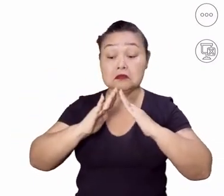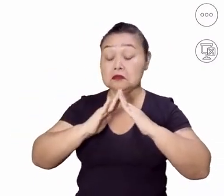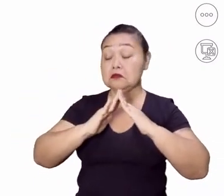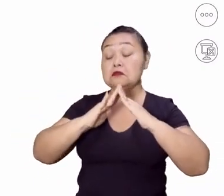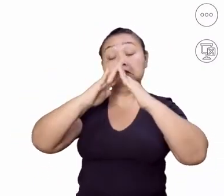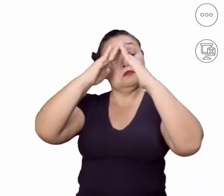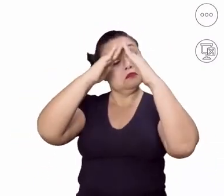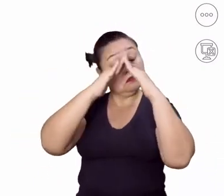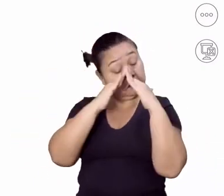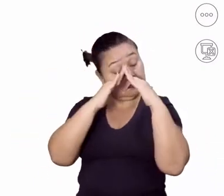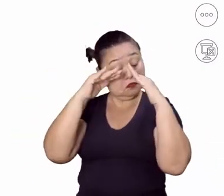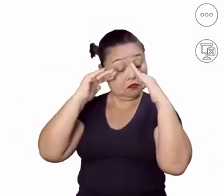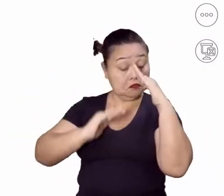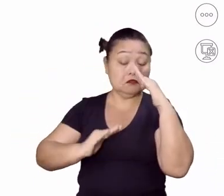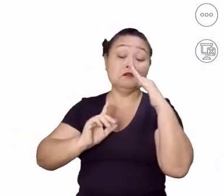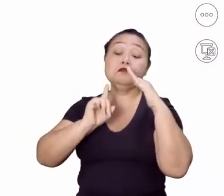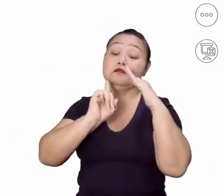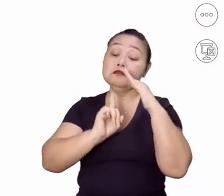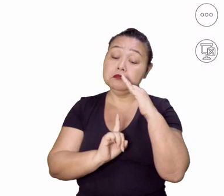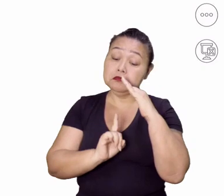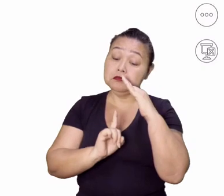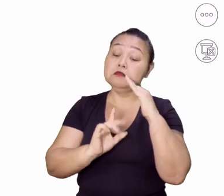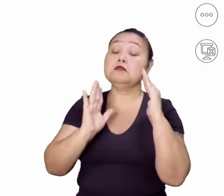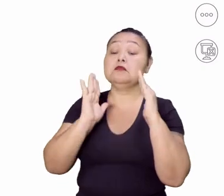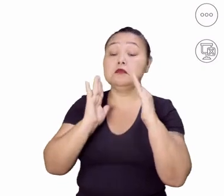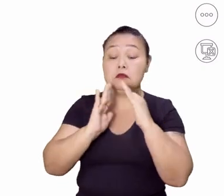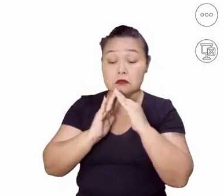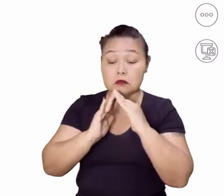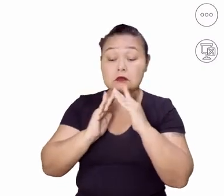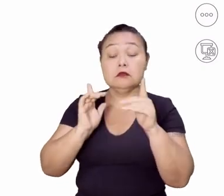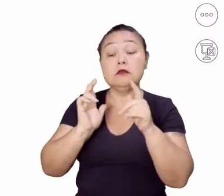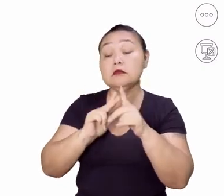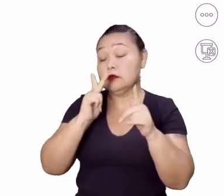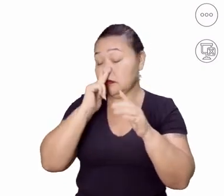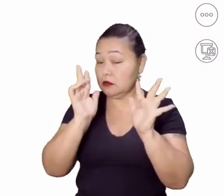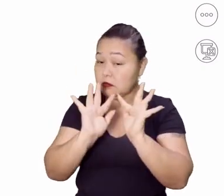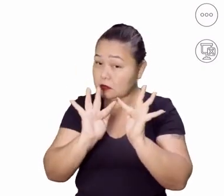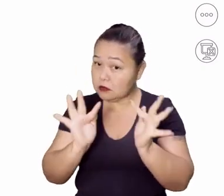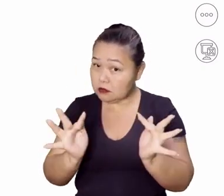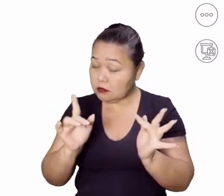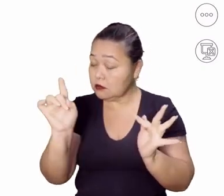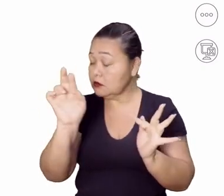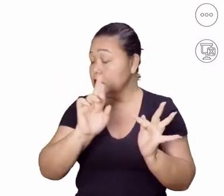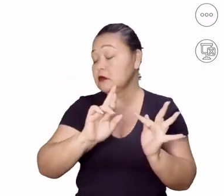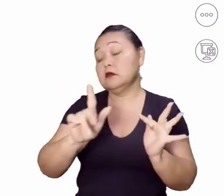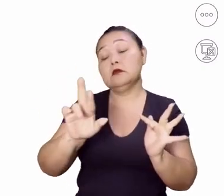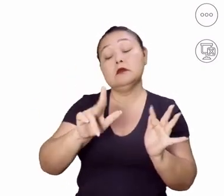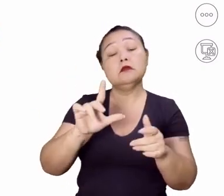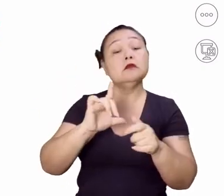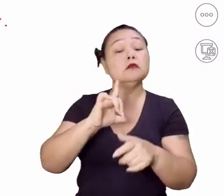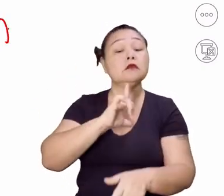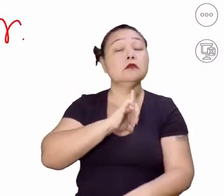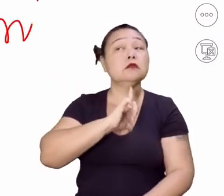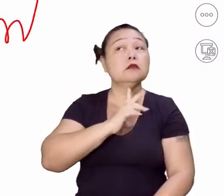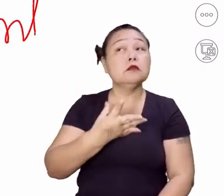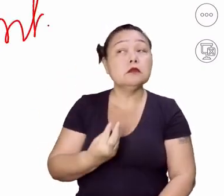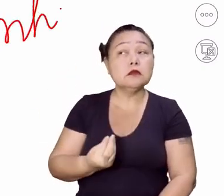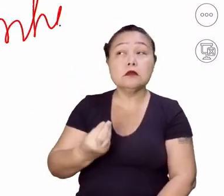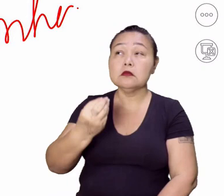faz todo o trabalho dele em home office. Mas, apesar de parecer simples, não é. Porque você precisa ter um certo